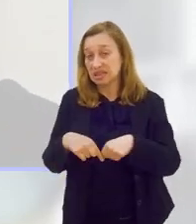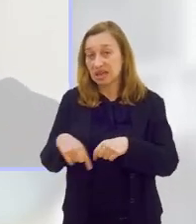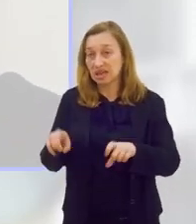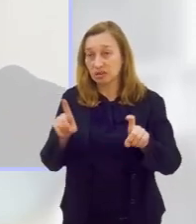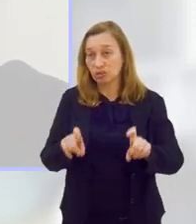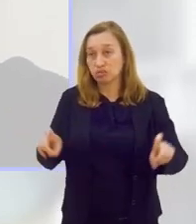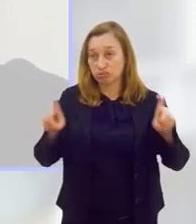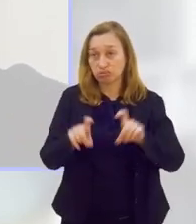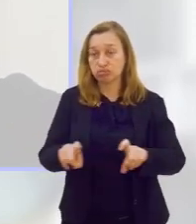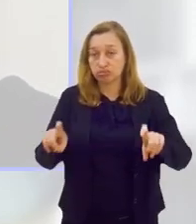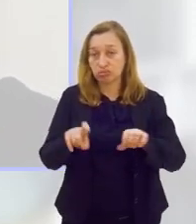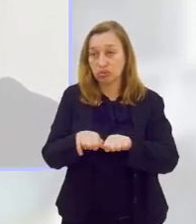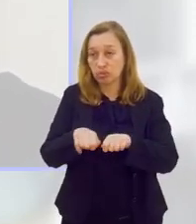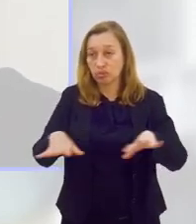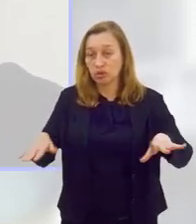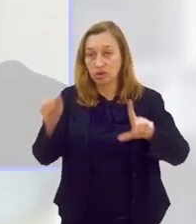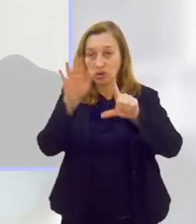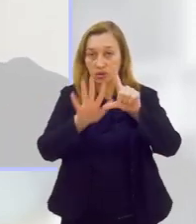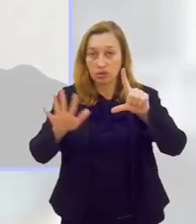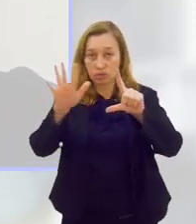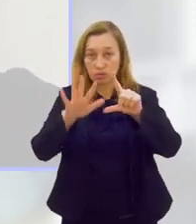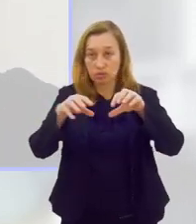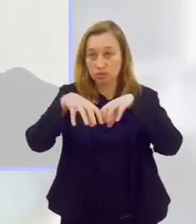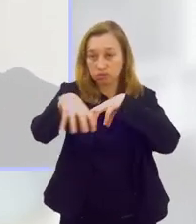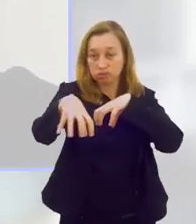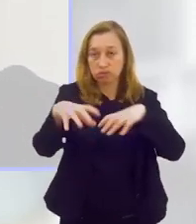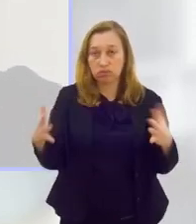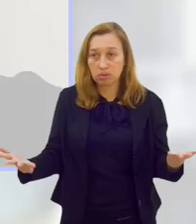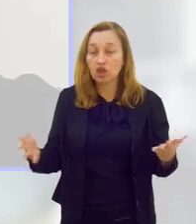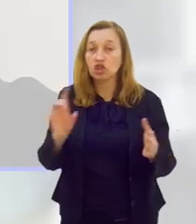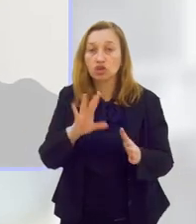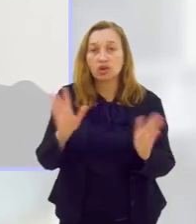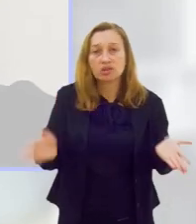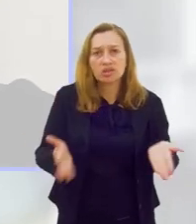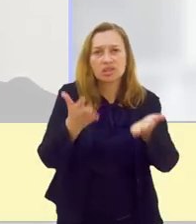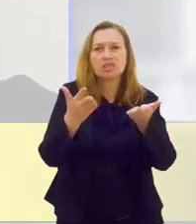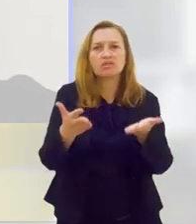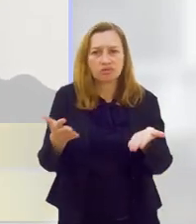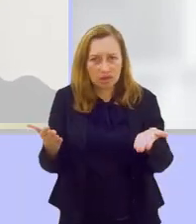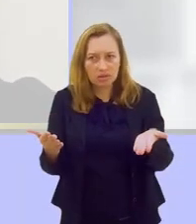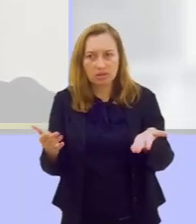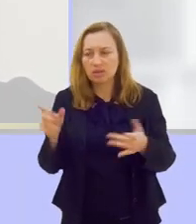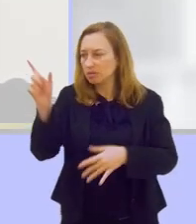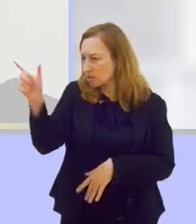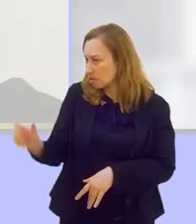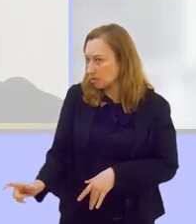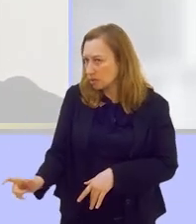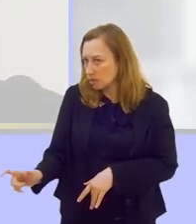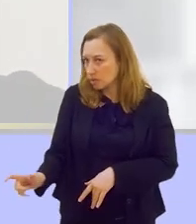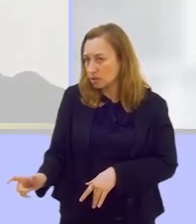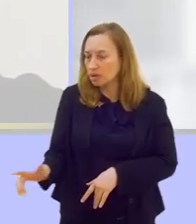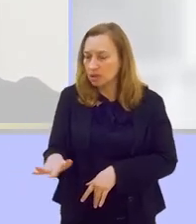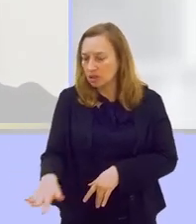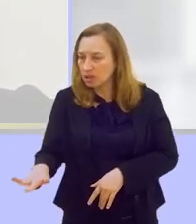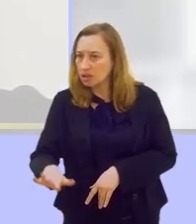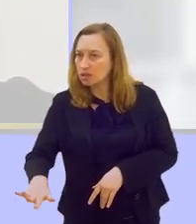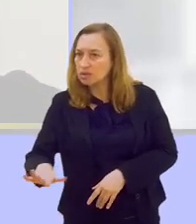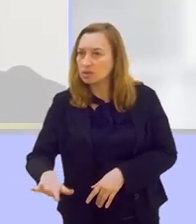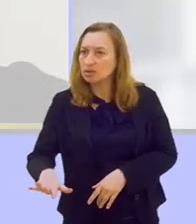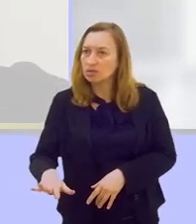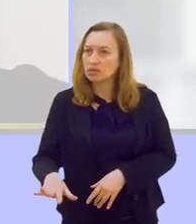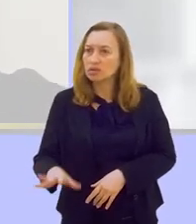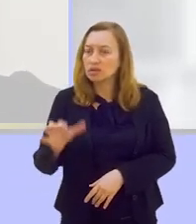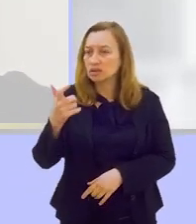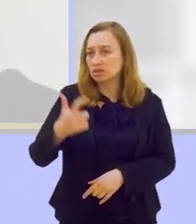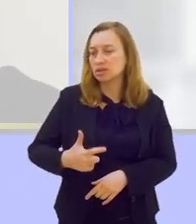pandemia, a videoaula. Então, a gente só está incentivando aquela pessoa, aquela criança, né? Se